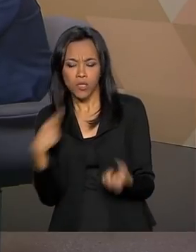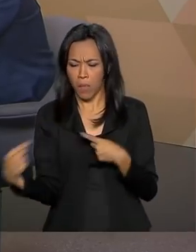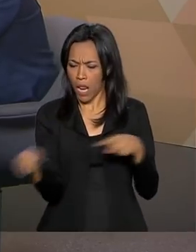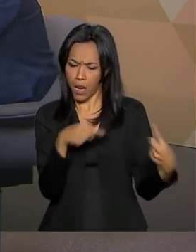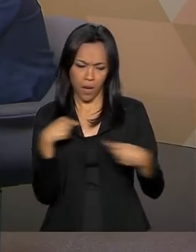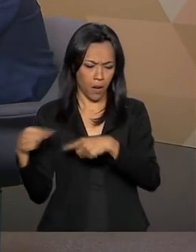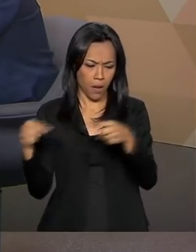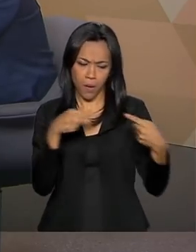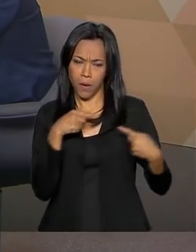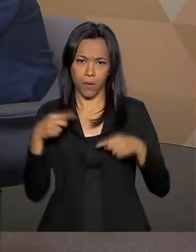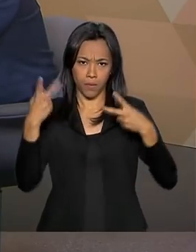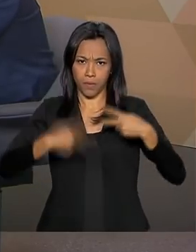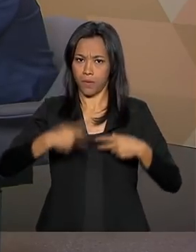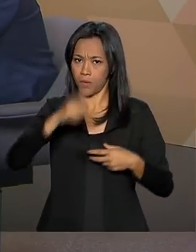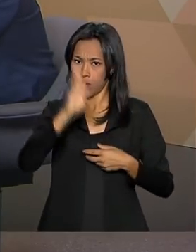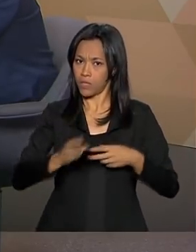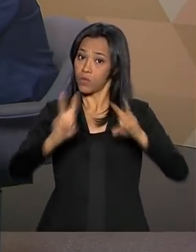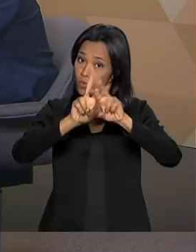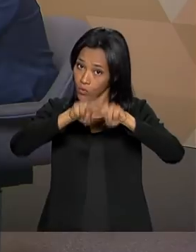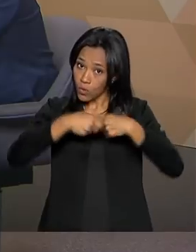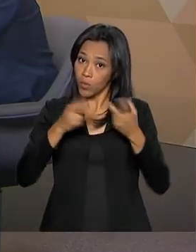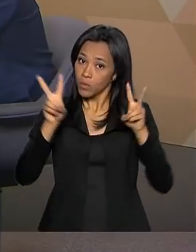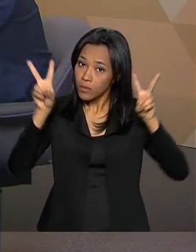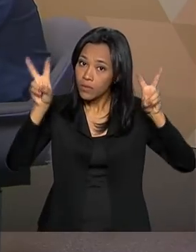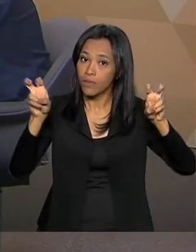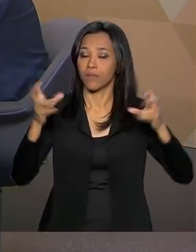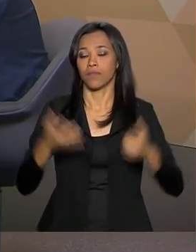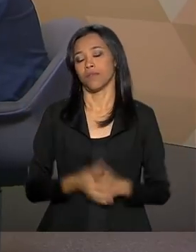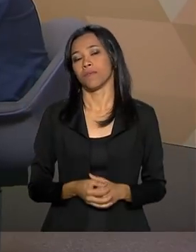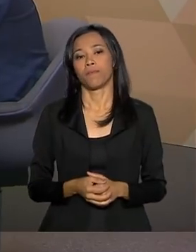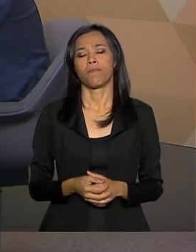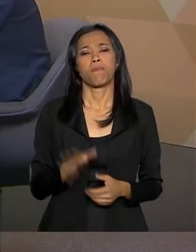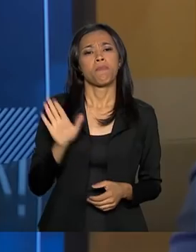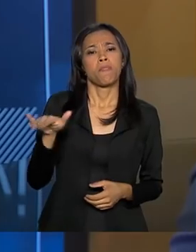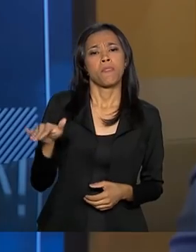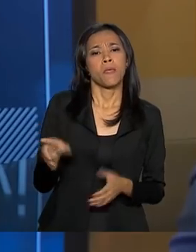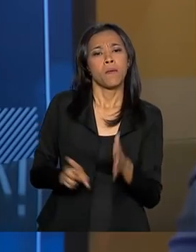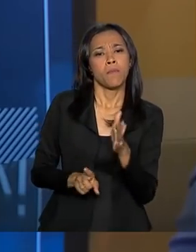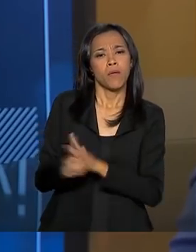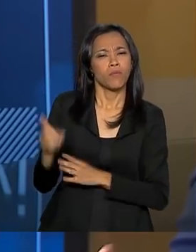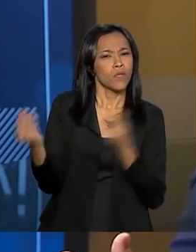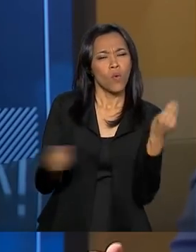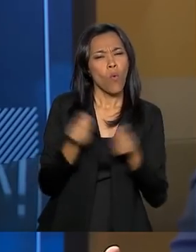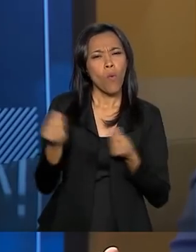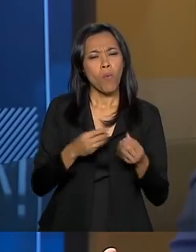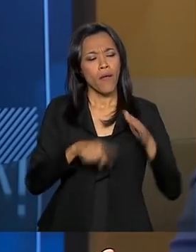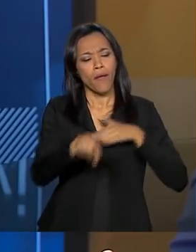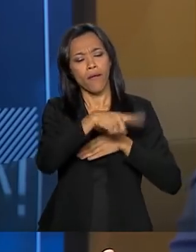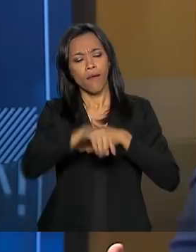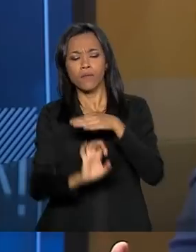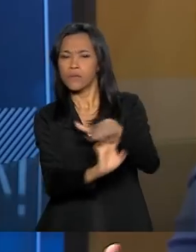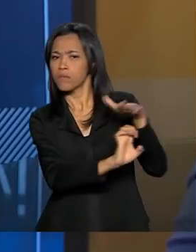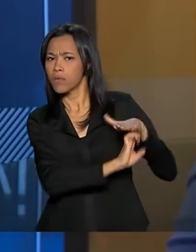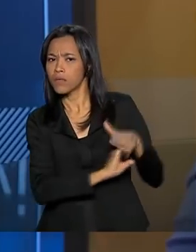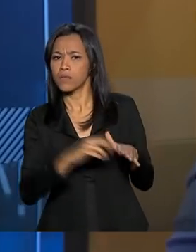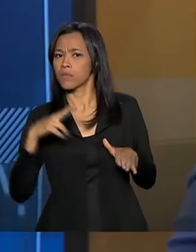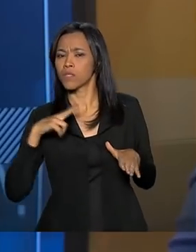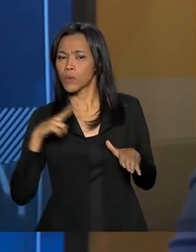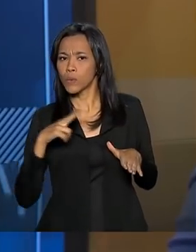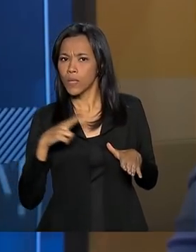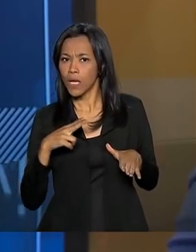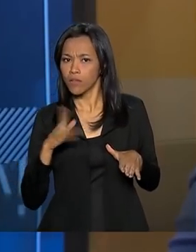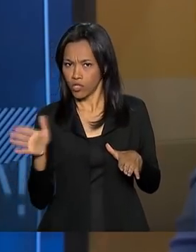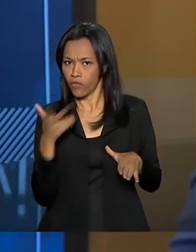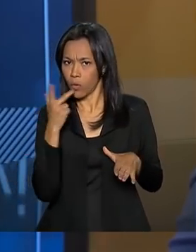internacional aqui no Brasil a respeito do tema inovação no agro. E como entra o setor privado? O senhor falou um pouquinho, no primeiro bloco,